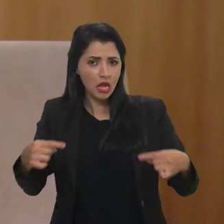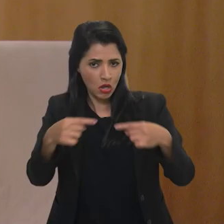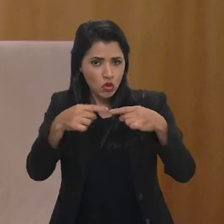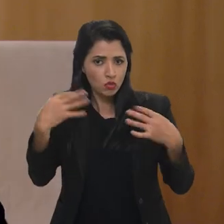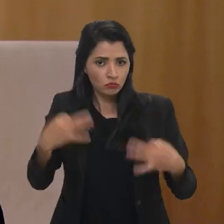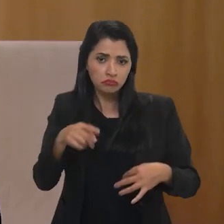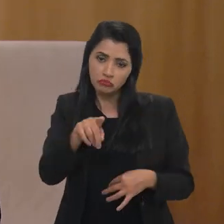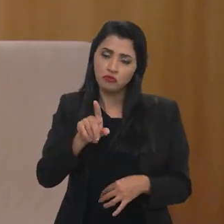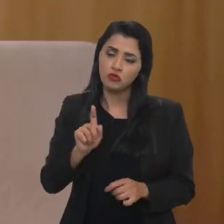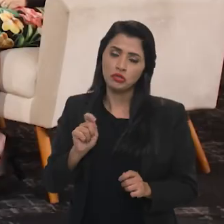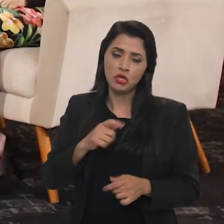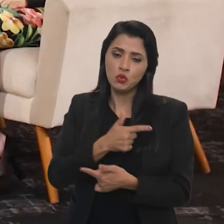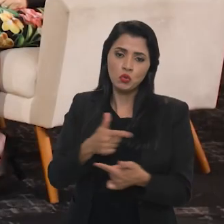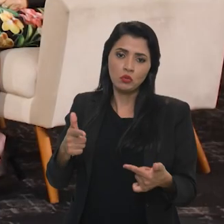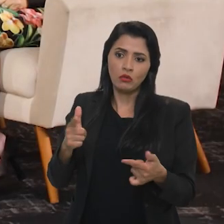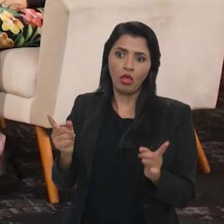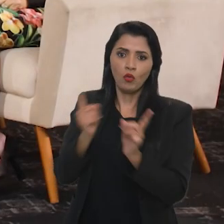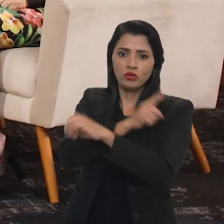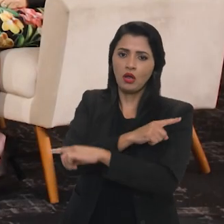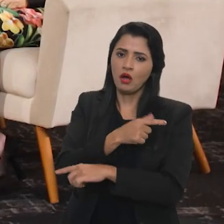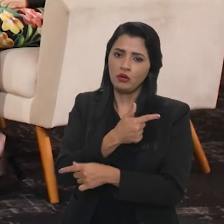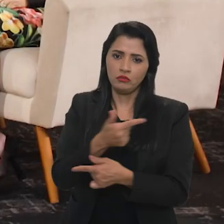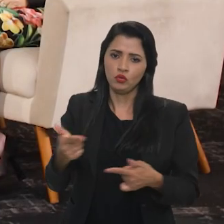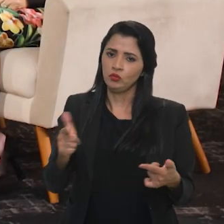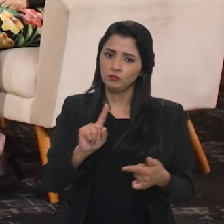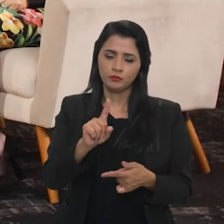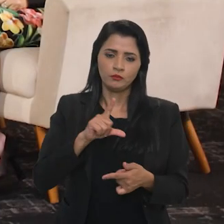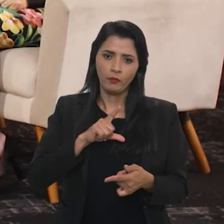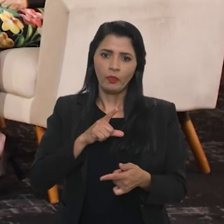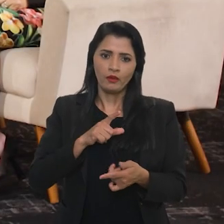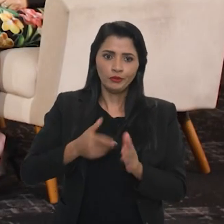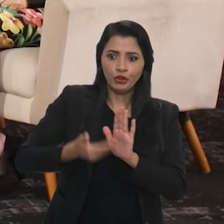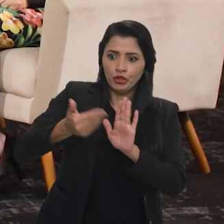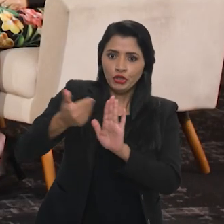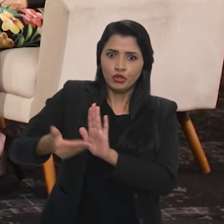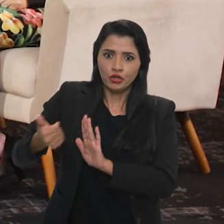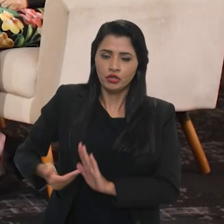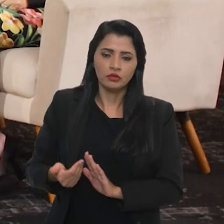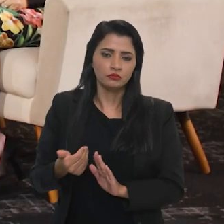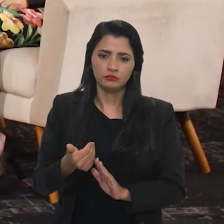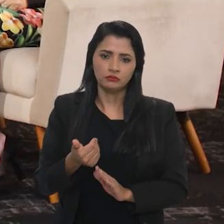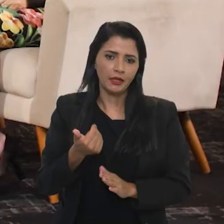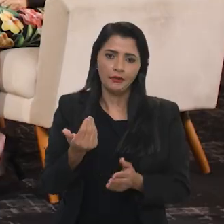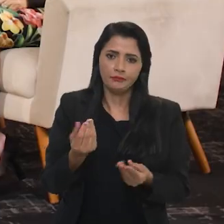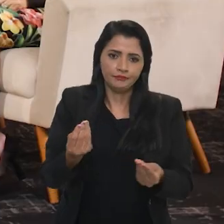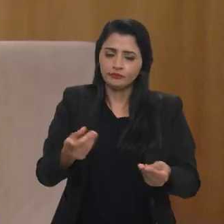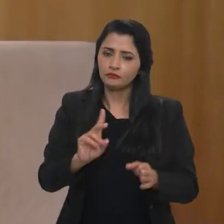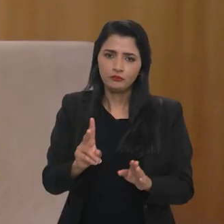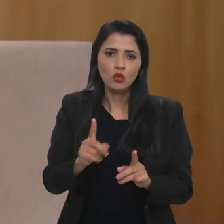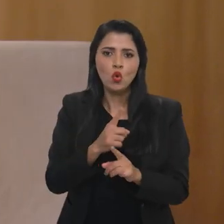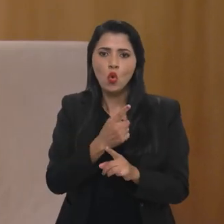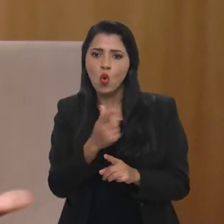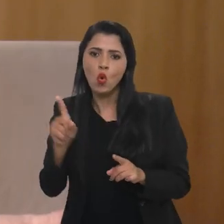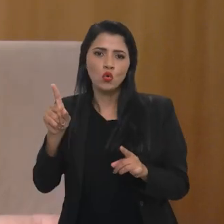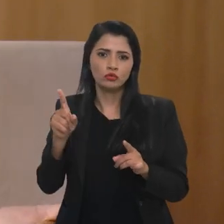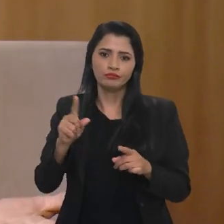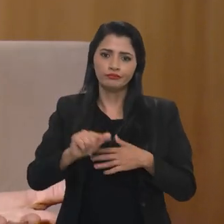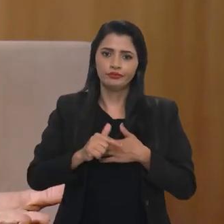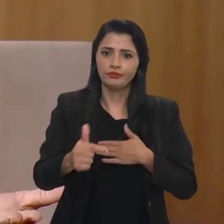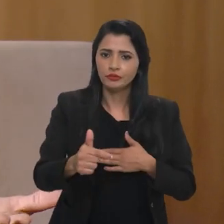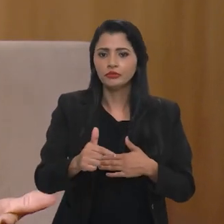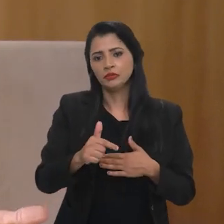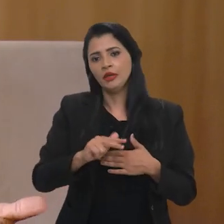modo proporcional, para que você não tenha um efeito contrário, de excesso de remoções, e outros efeitos contrários. Então,